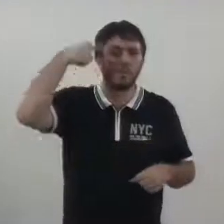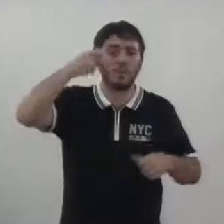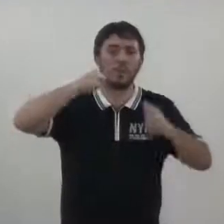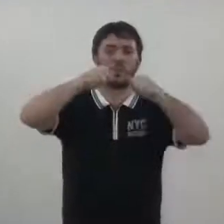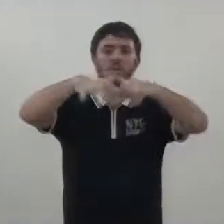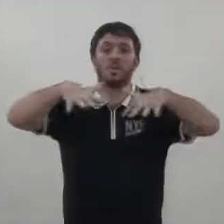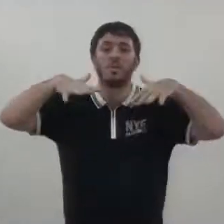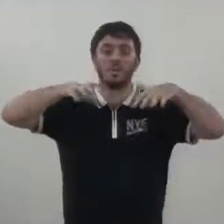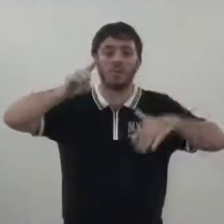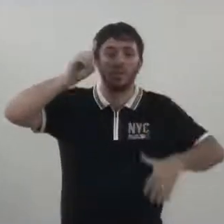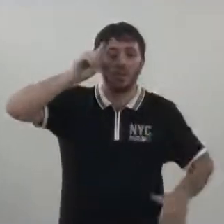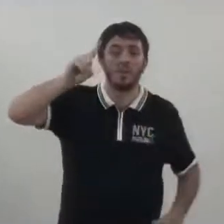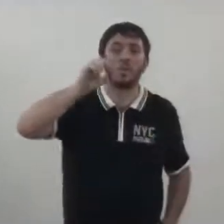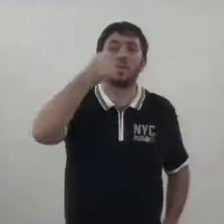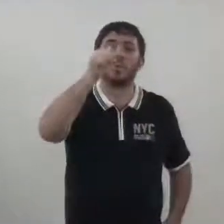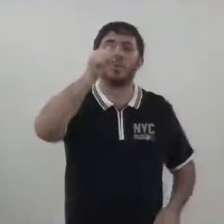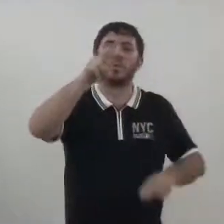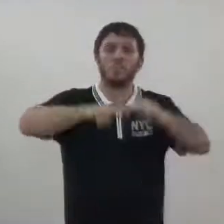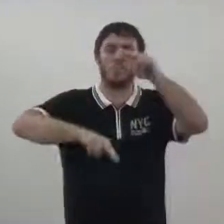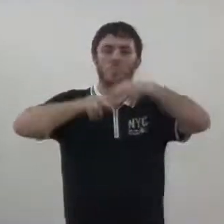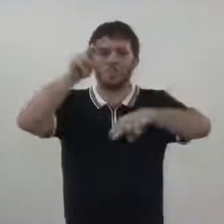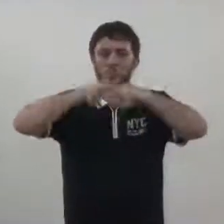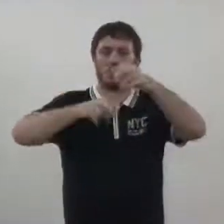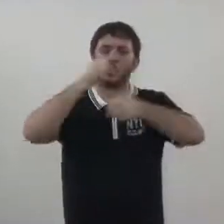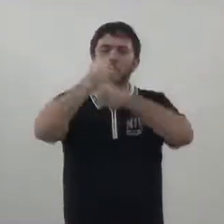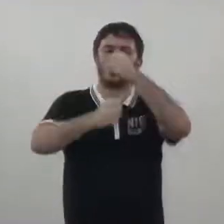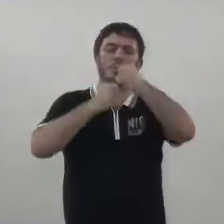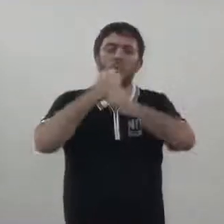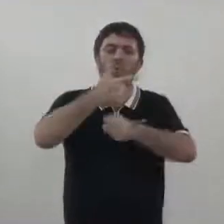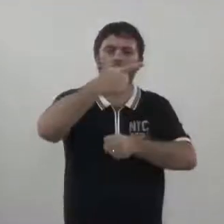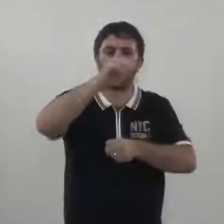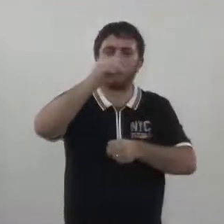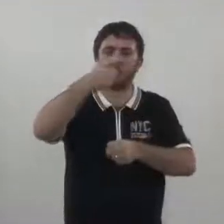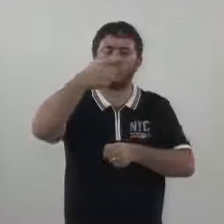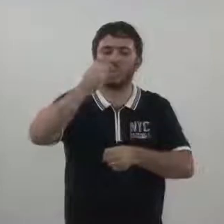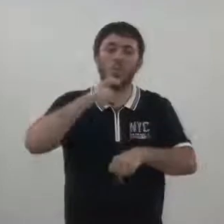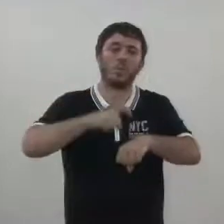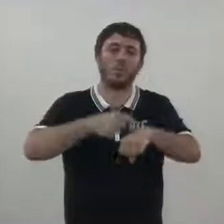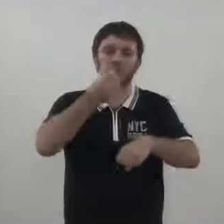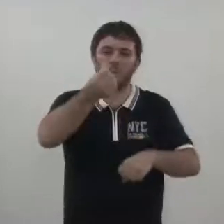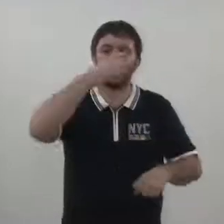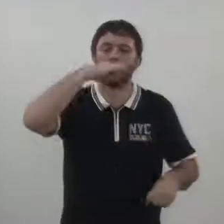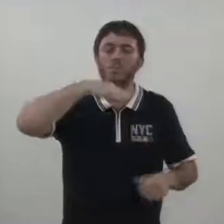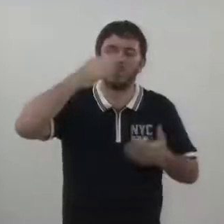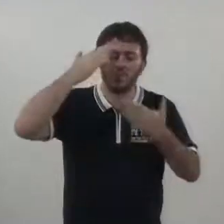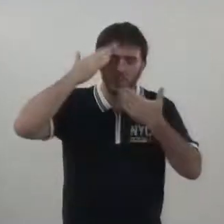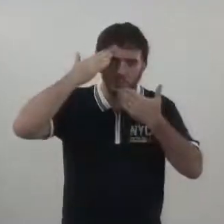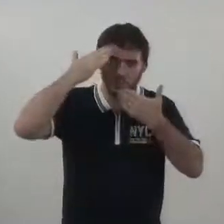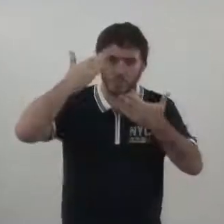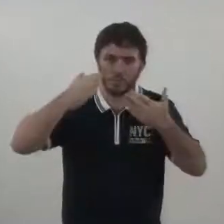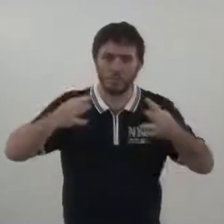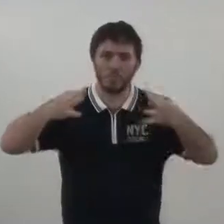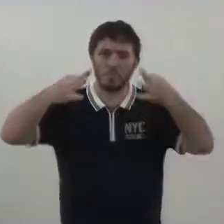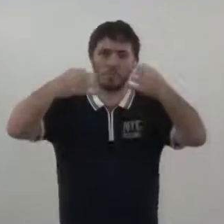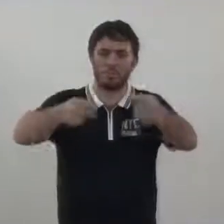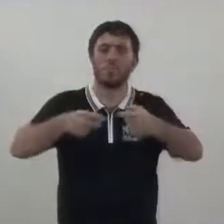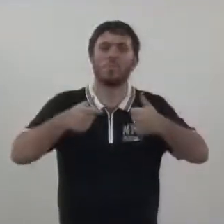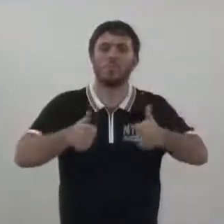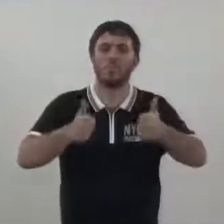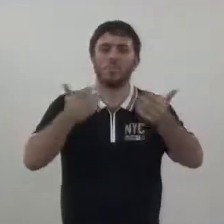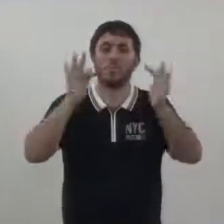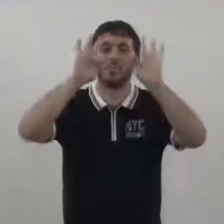ordinária a realizar-se no dia 8 de junho de 2020 na Avenida Mental. Agradeço a presença de todos e dou por encerrada a presente sessão.